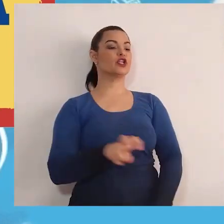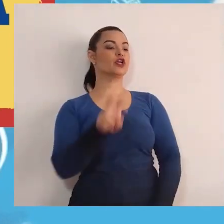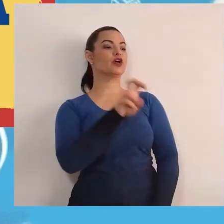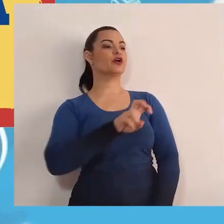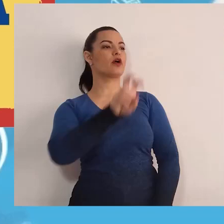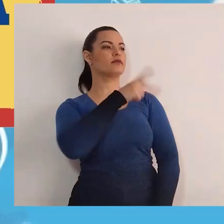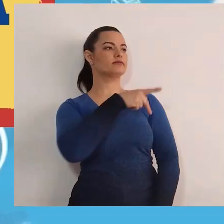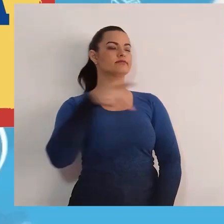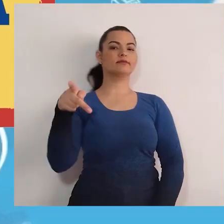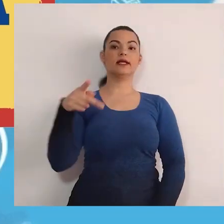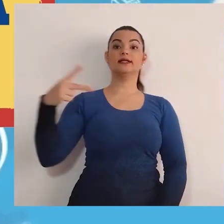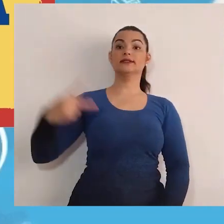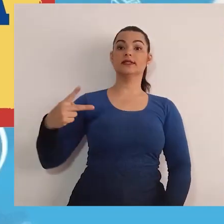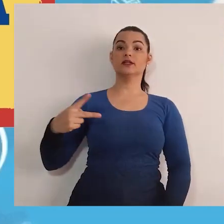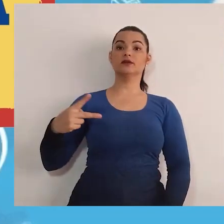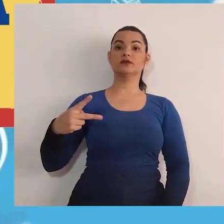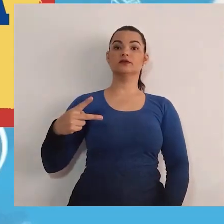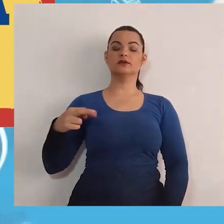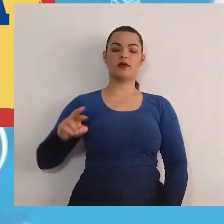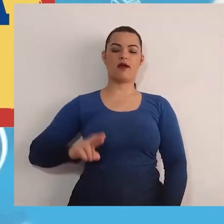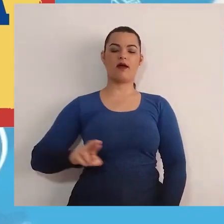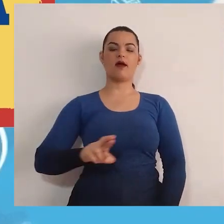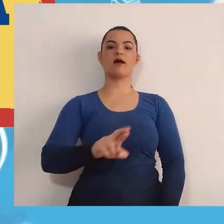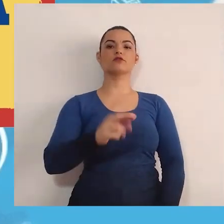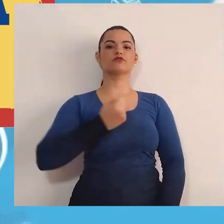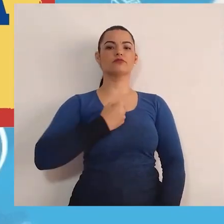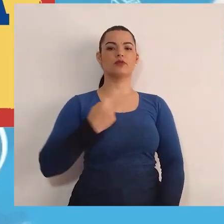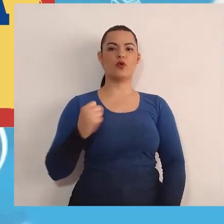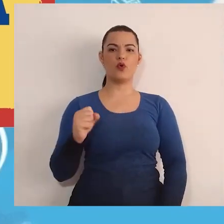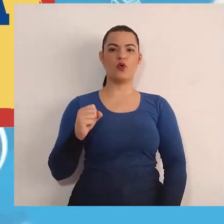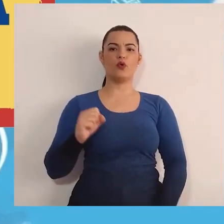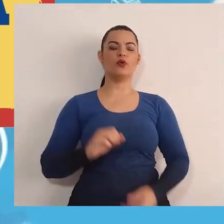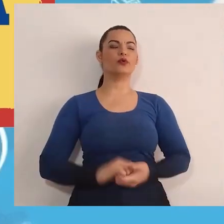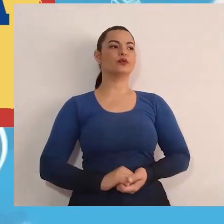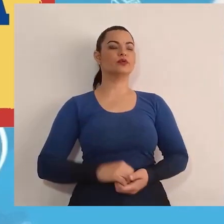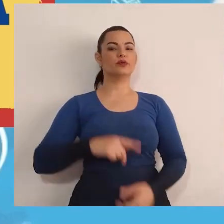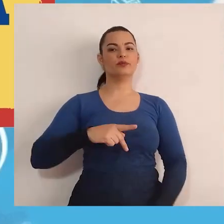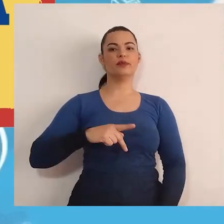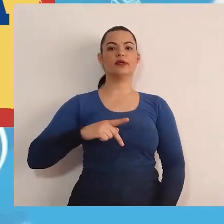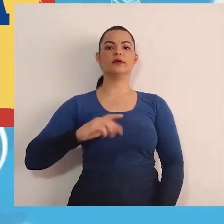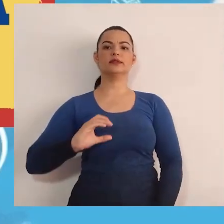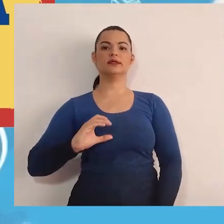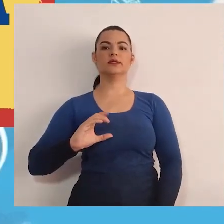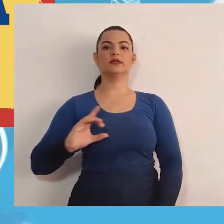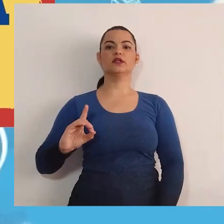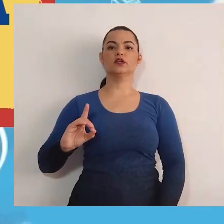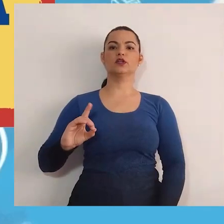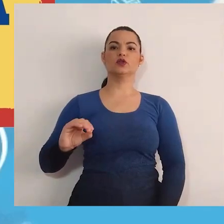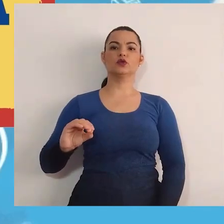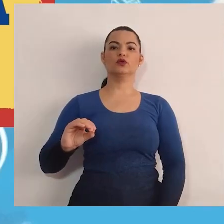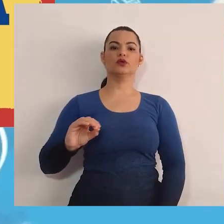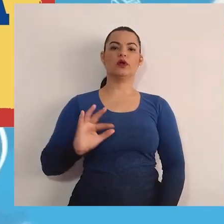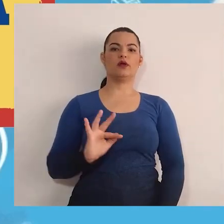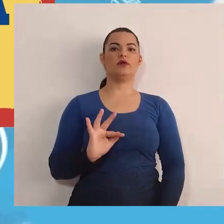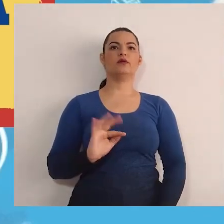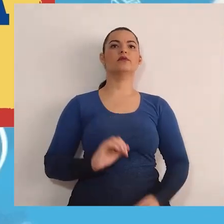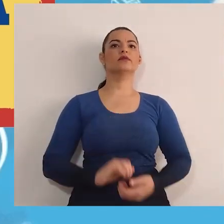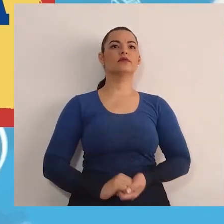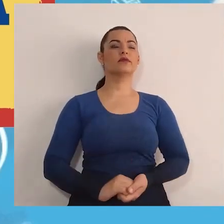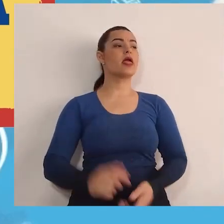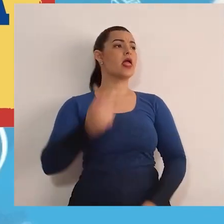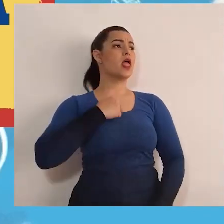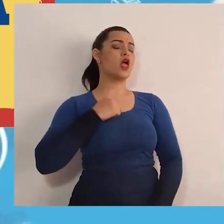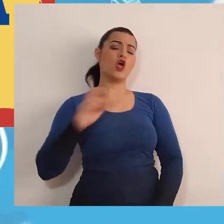Presidenta! Vice rato! Número 8! PC do F! Eu sou uma